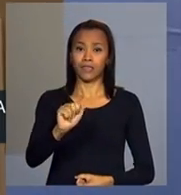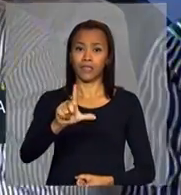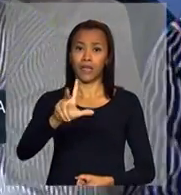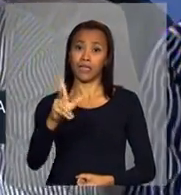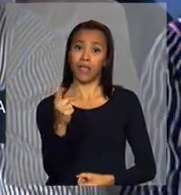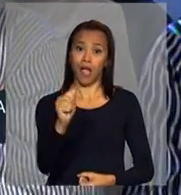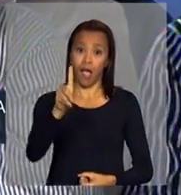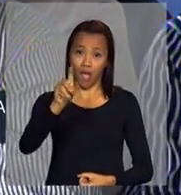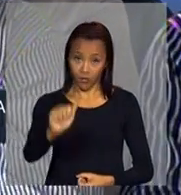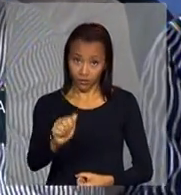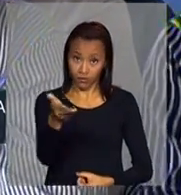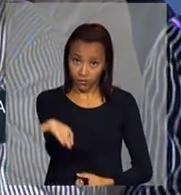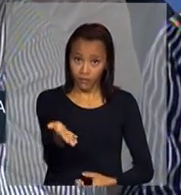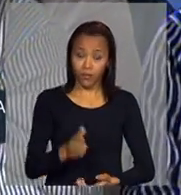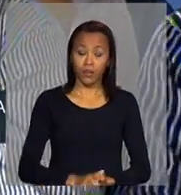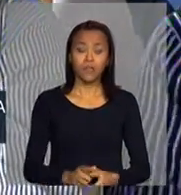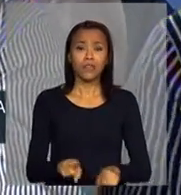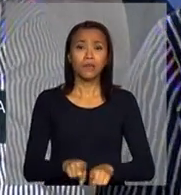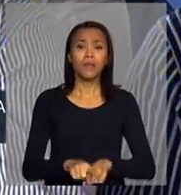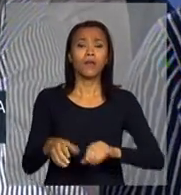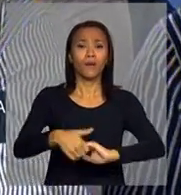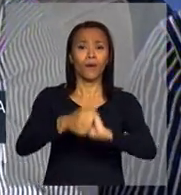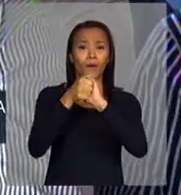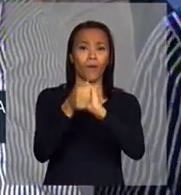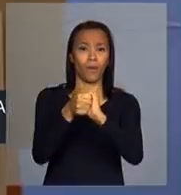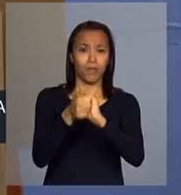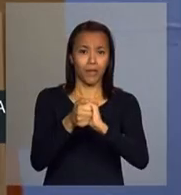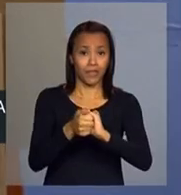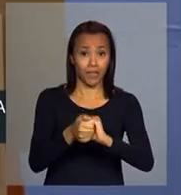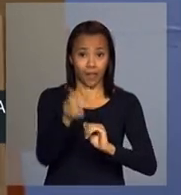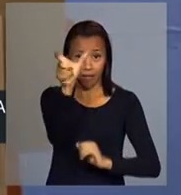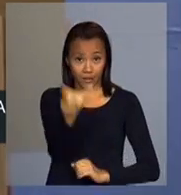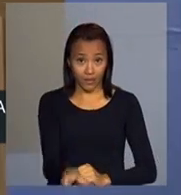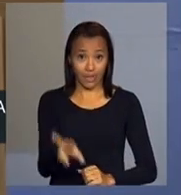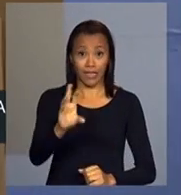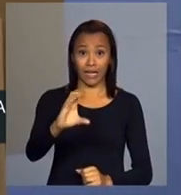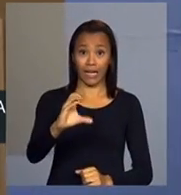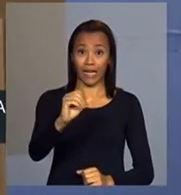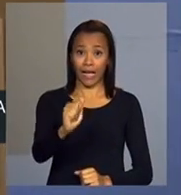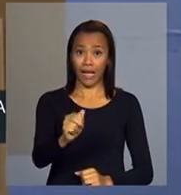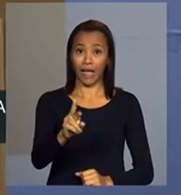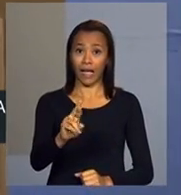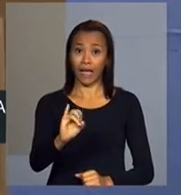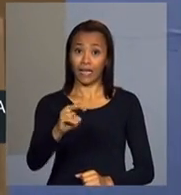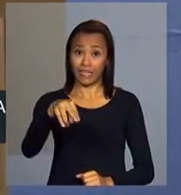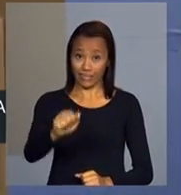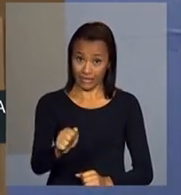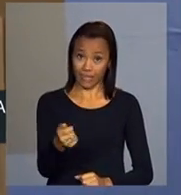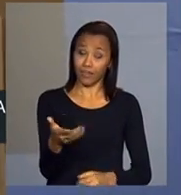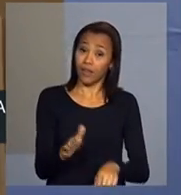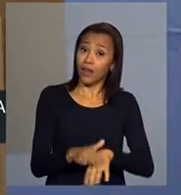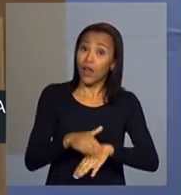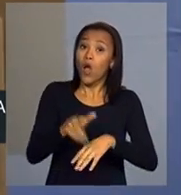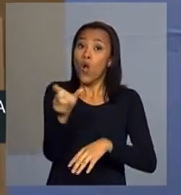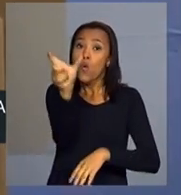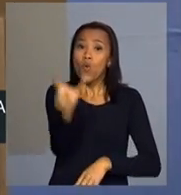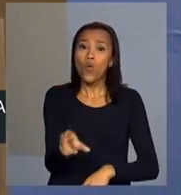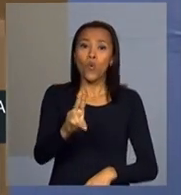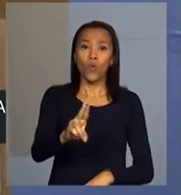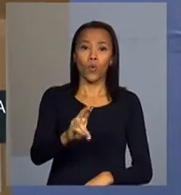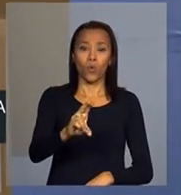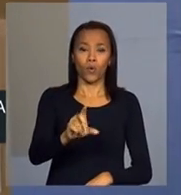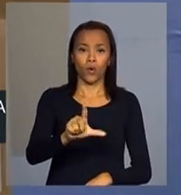E cumprimentar a senhora Carina Duque. Luciano, eu agradeço